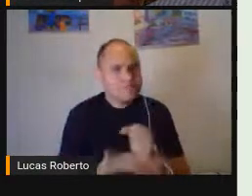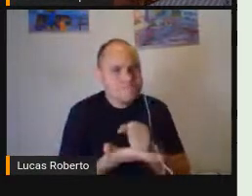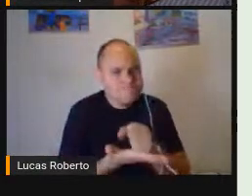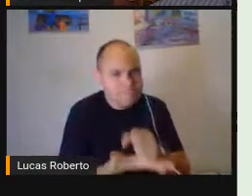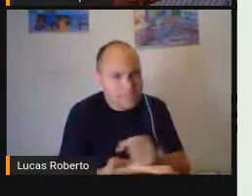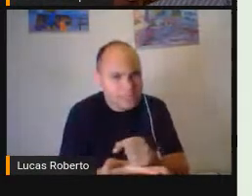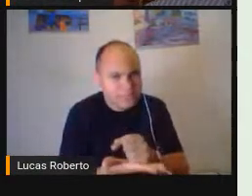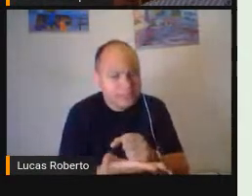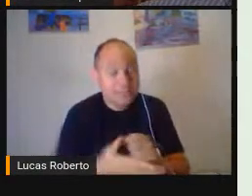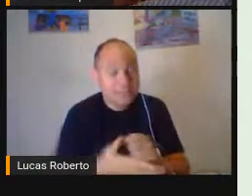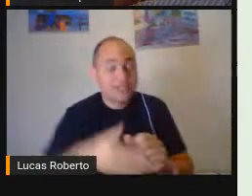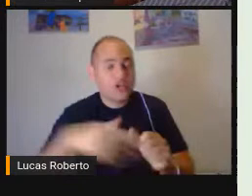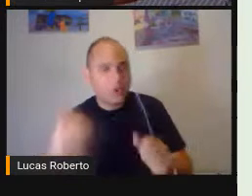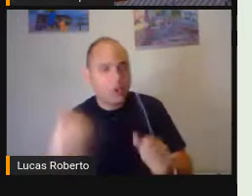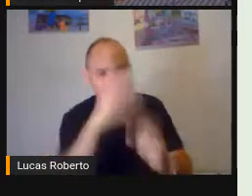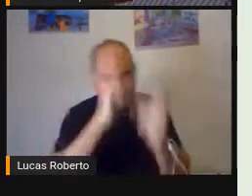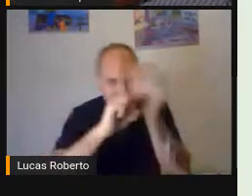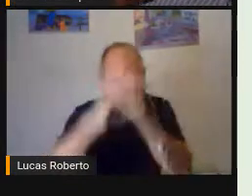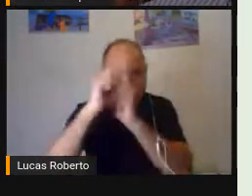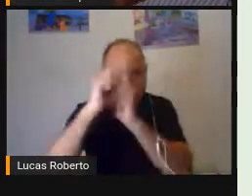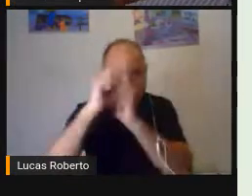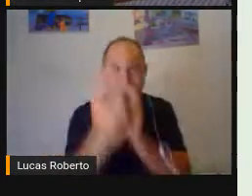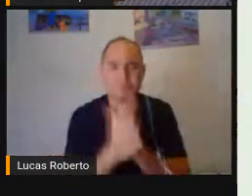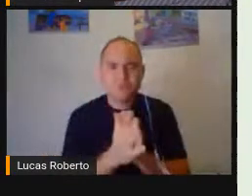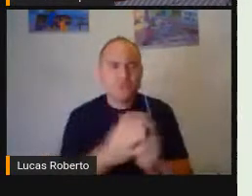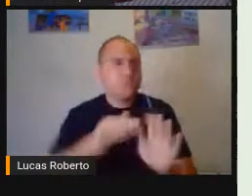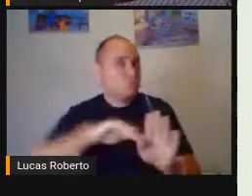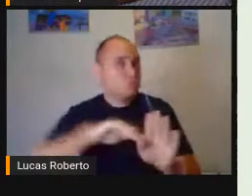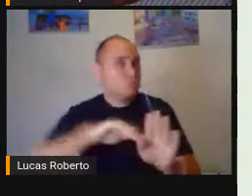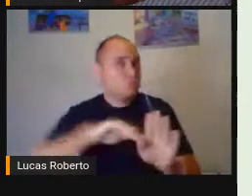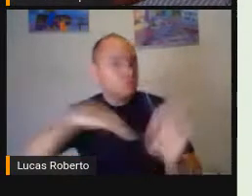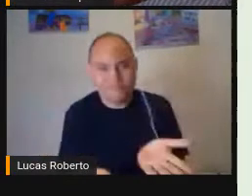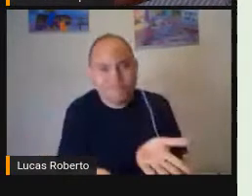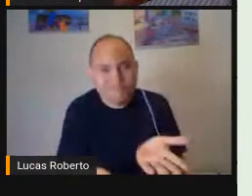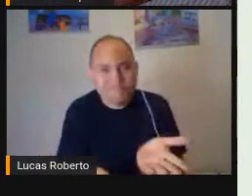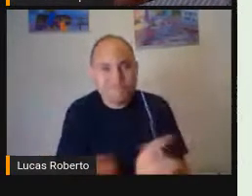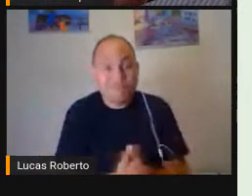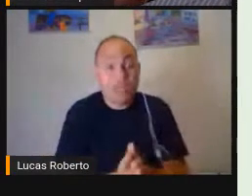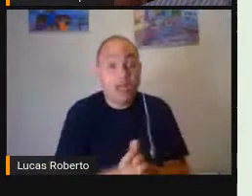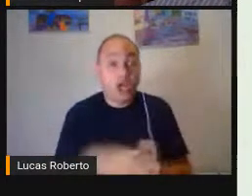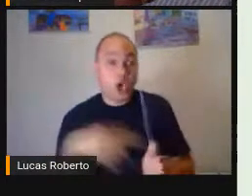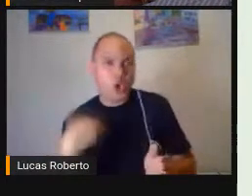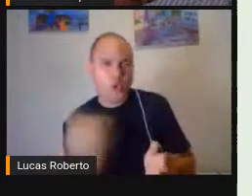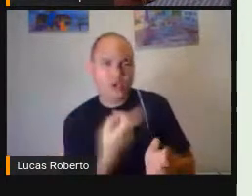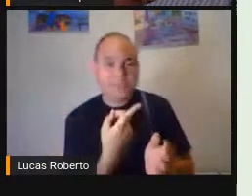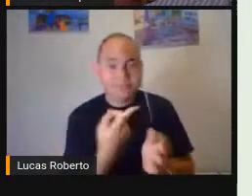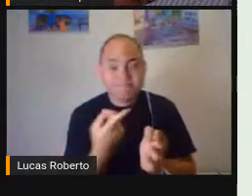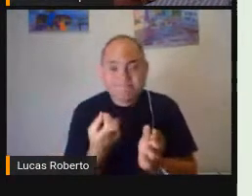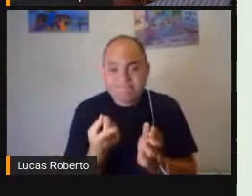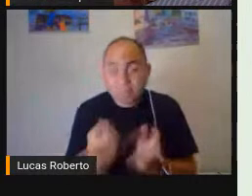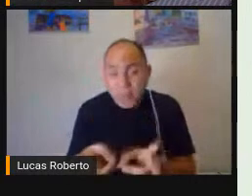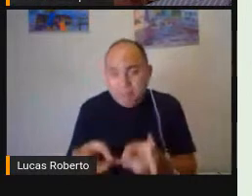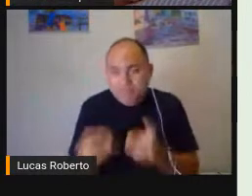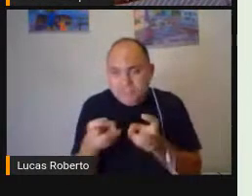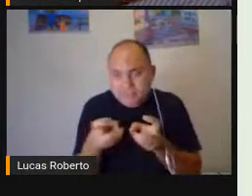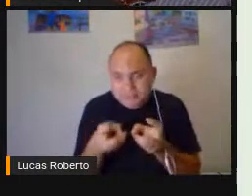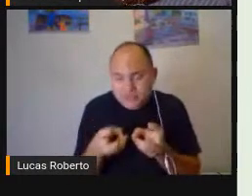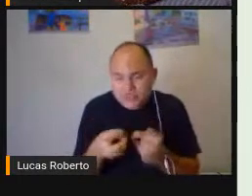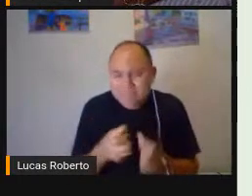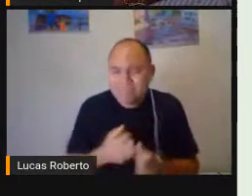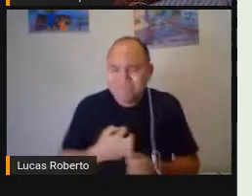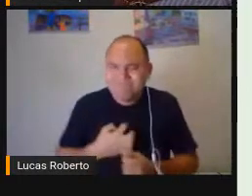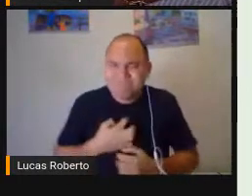a aprendizagem Para tudo A gente vê as angústias Às vezes Quando a criança Não tem a